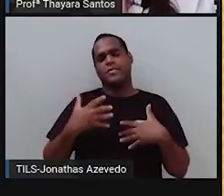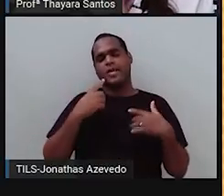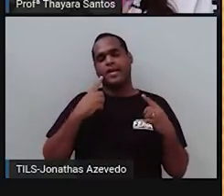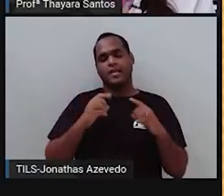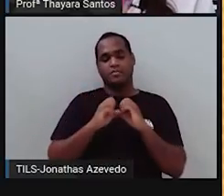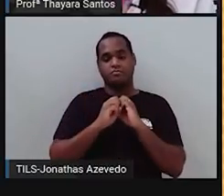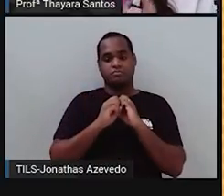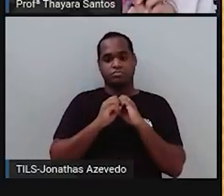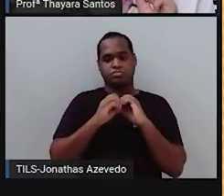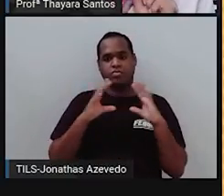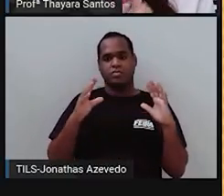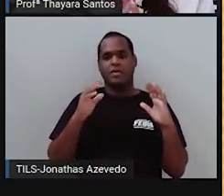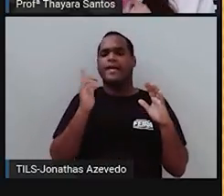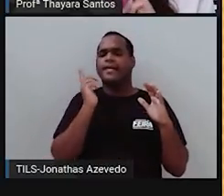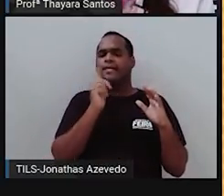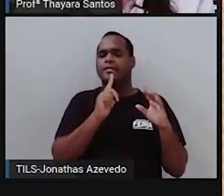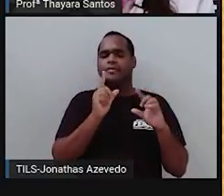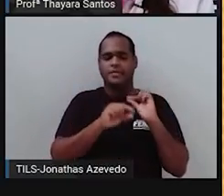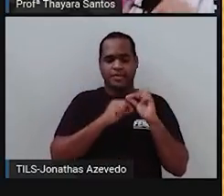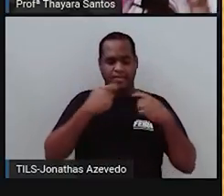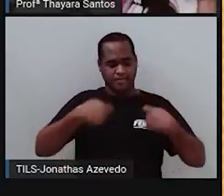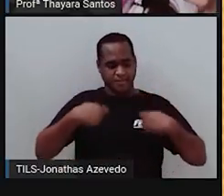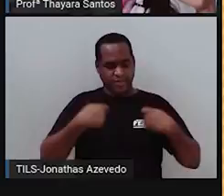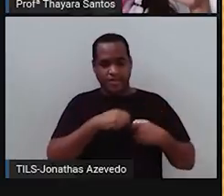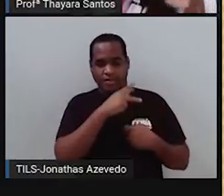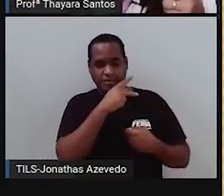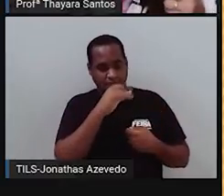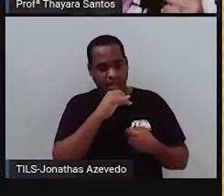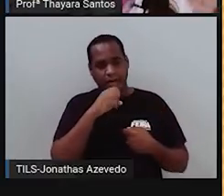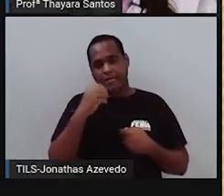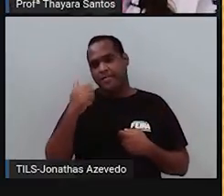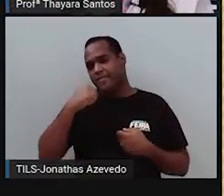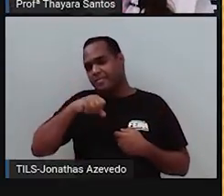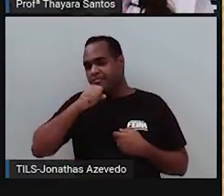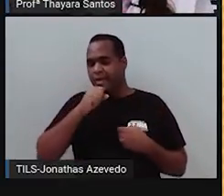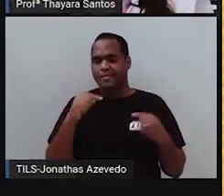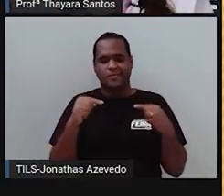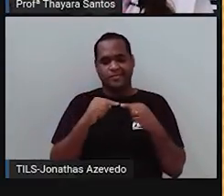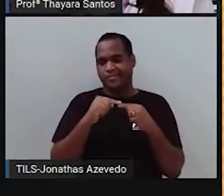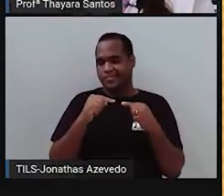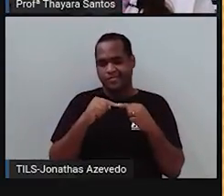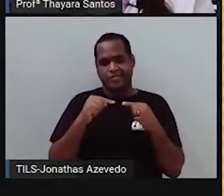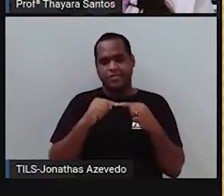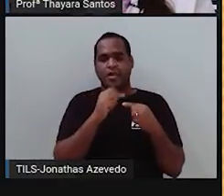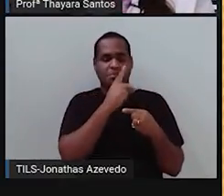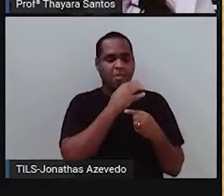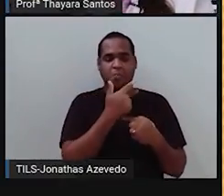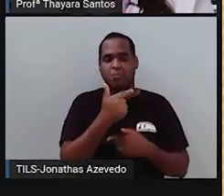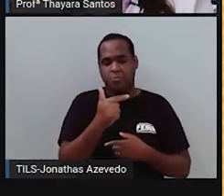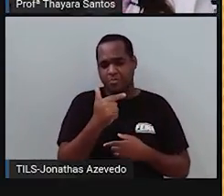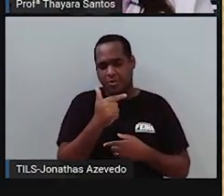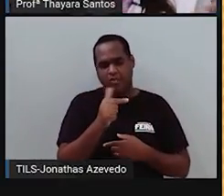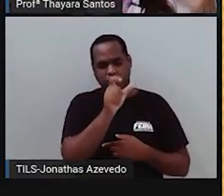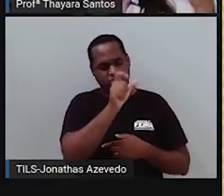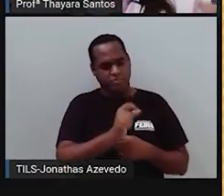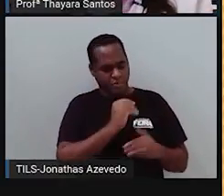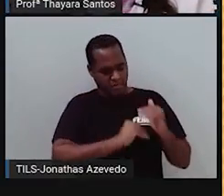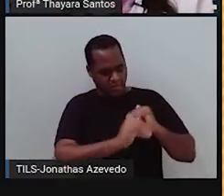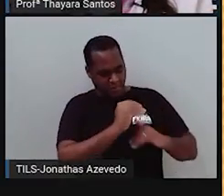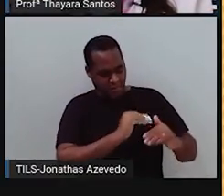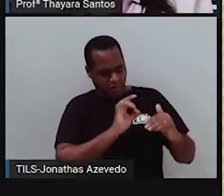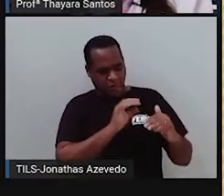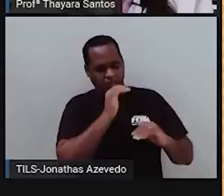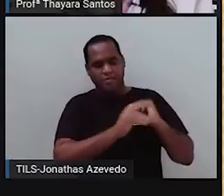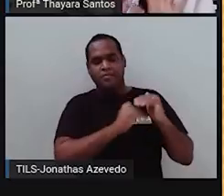manifestarem, elas precisariam ser herdadas do pai e da mãe. Como o pai não tem essa característica recessiva, só tem